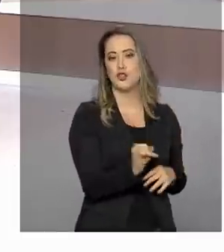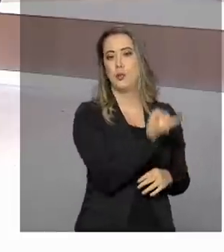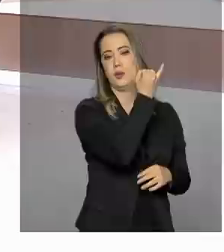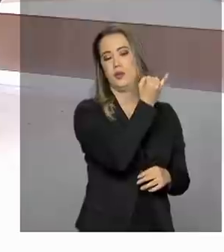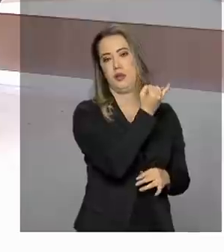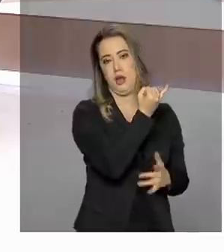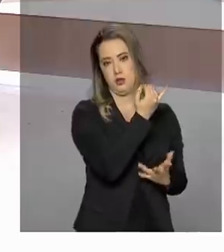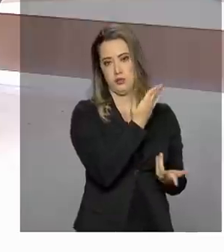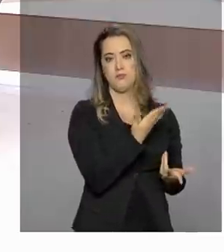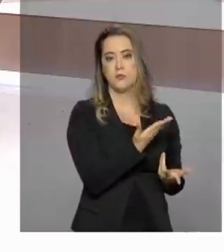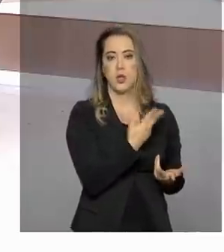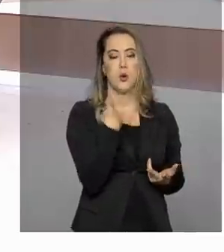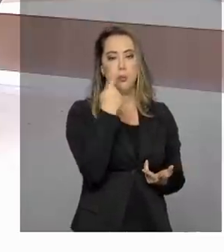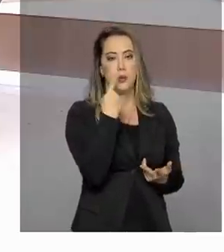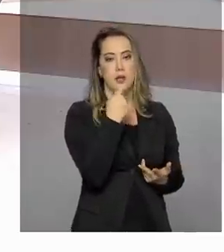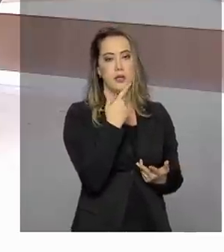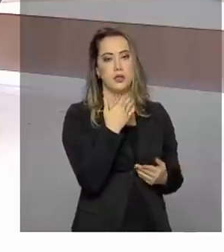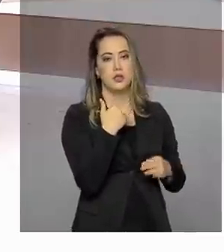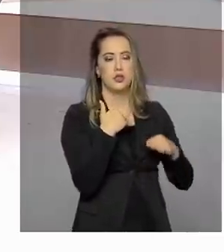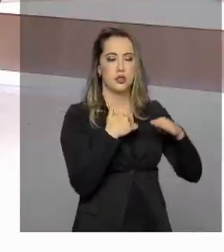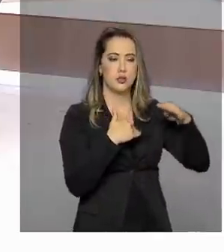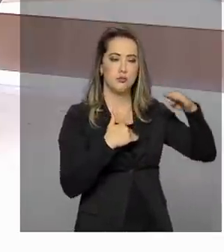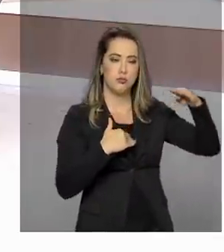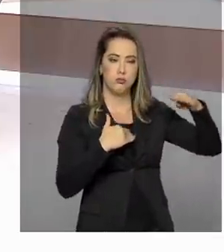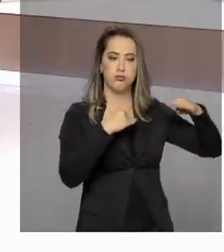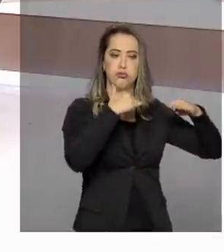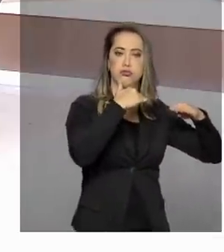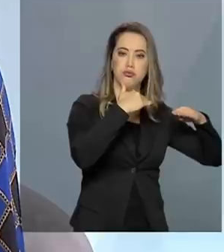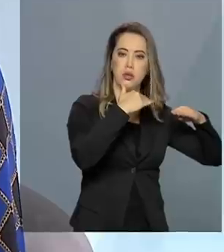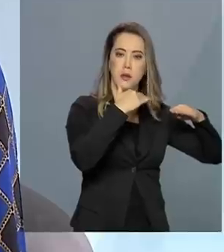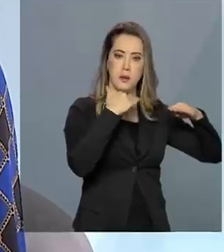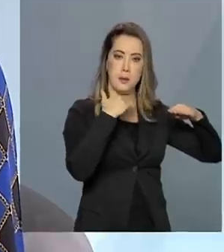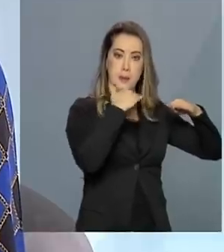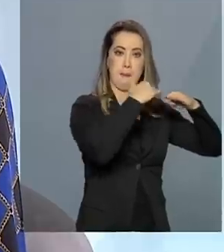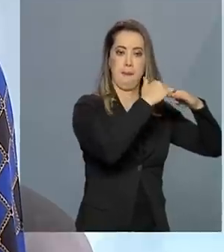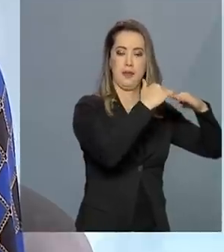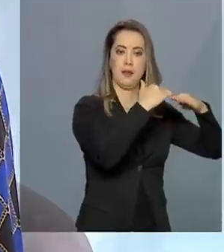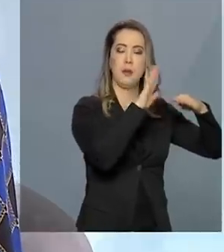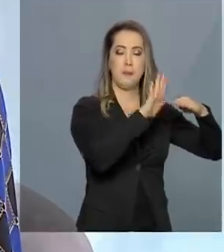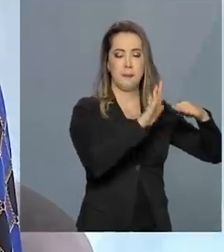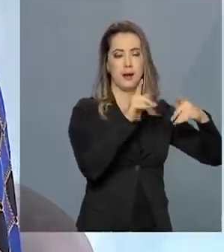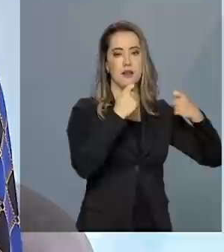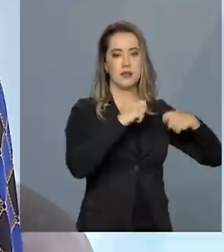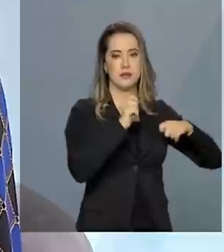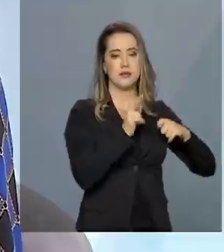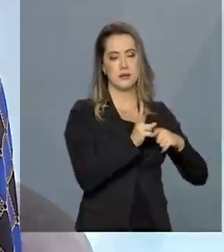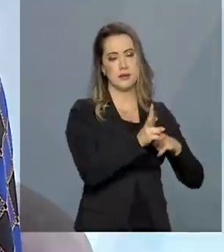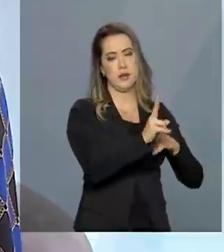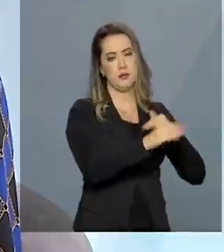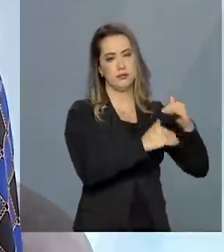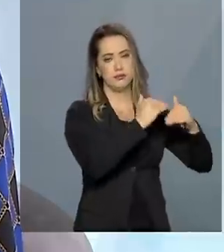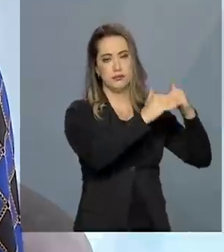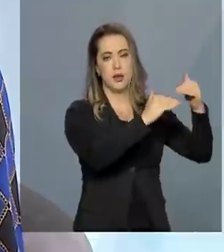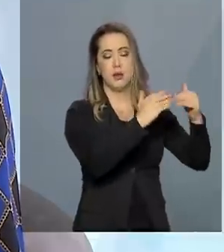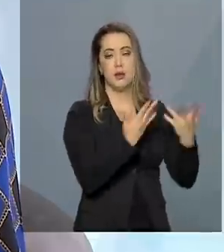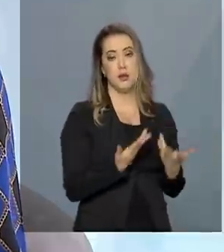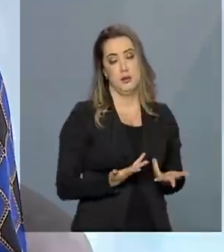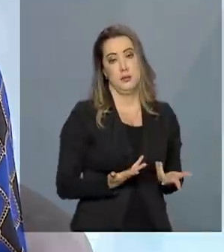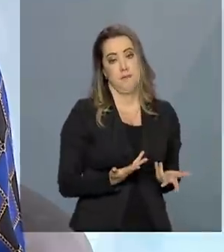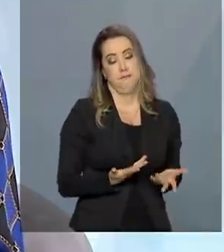uma política pública mais equitativa, mas isso vai ser gradual. Então,